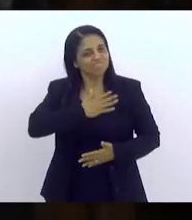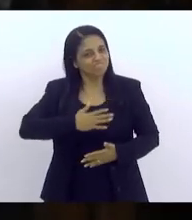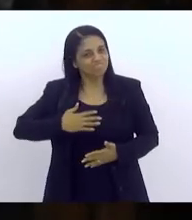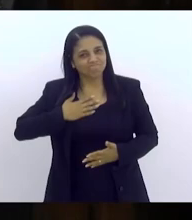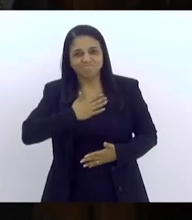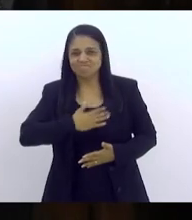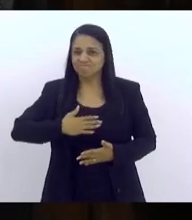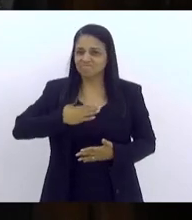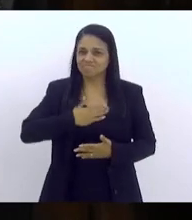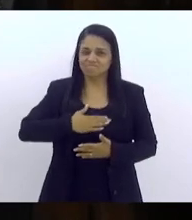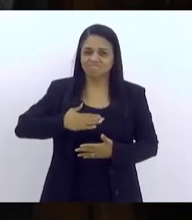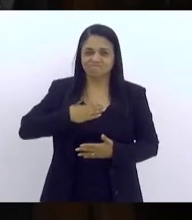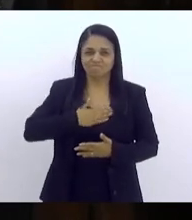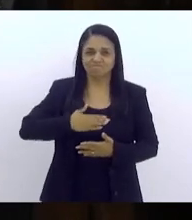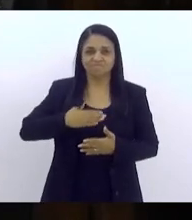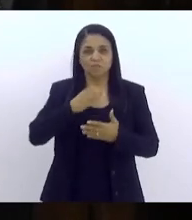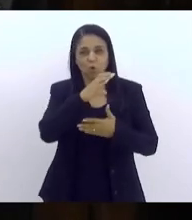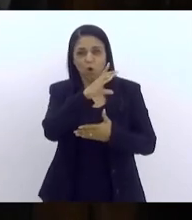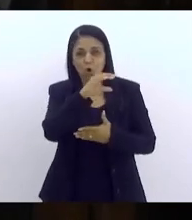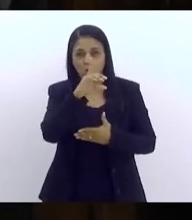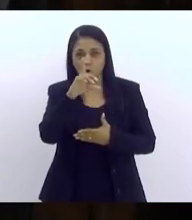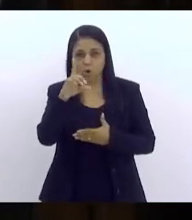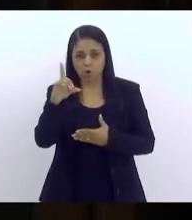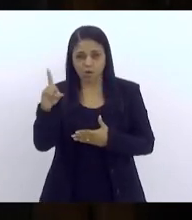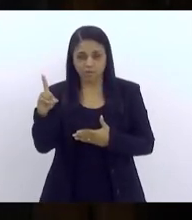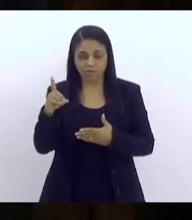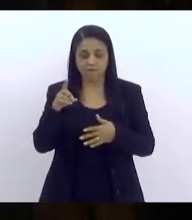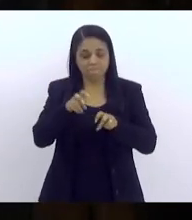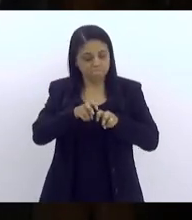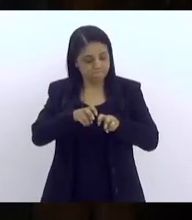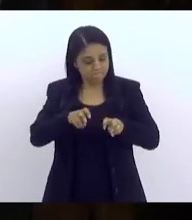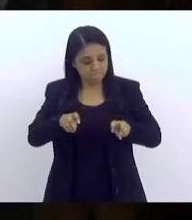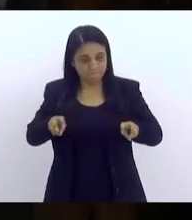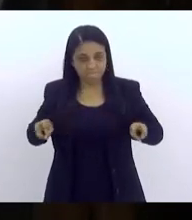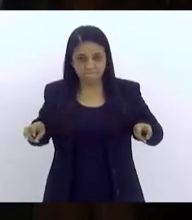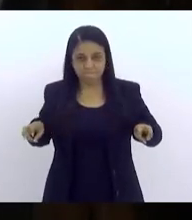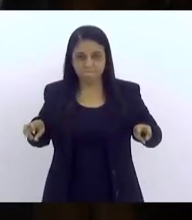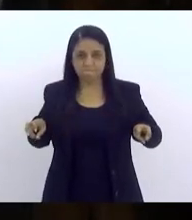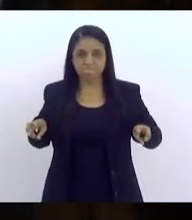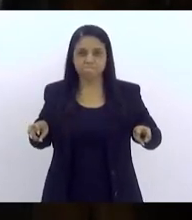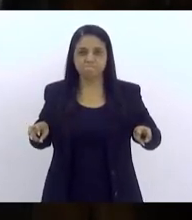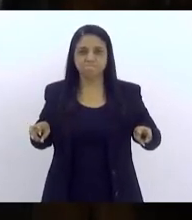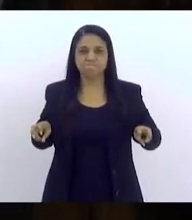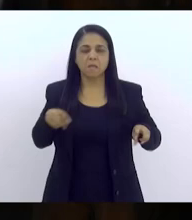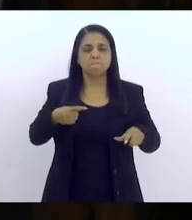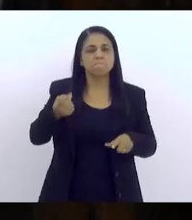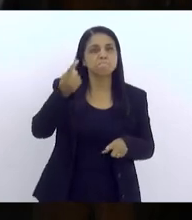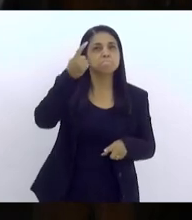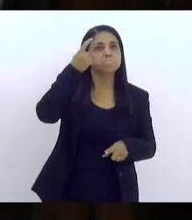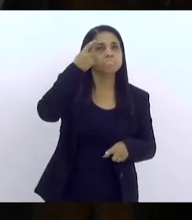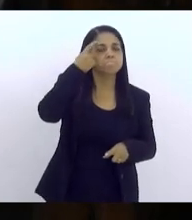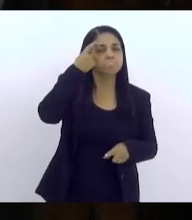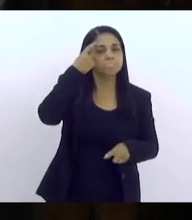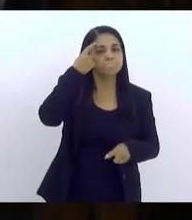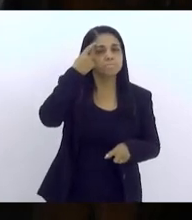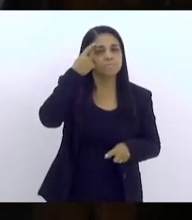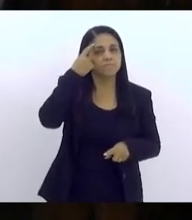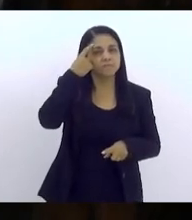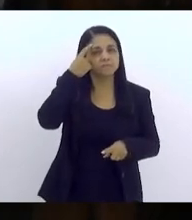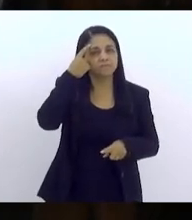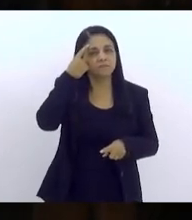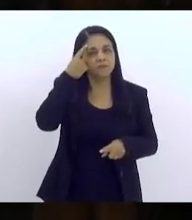poder coordenar essa mesa para que nós possamos aqui pensar um pouco mais sobre